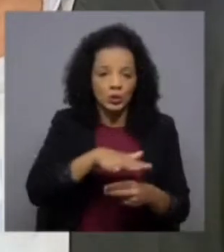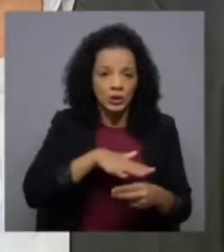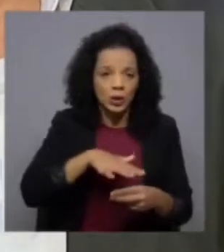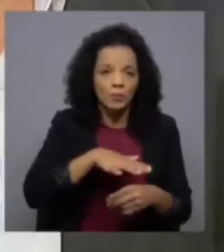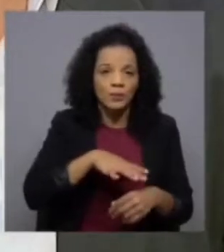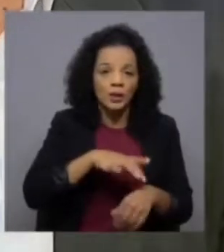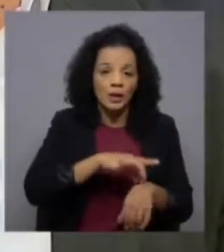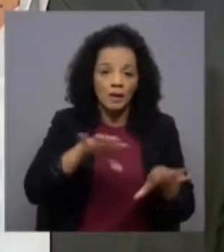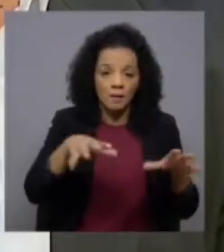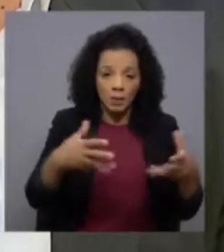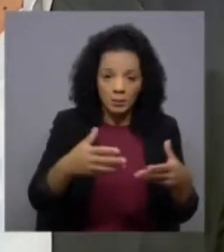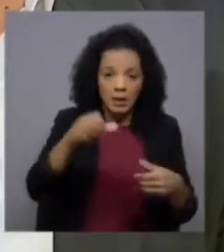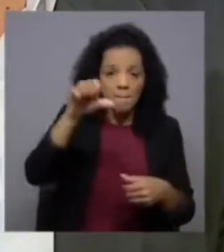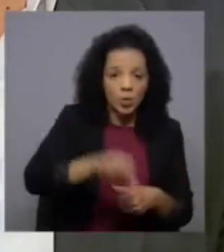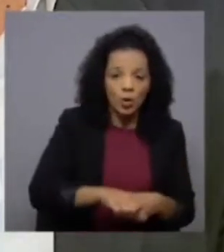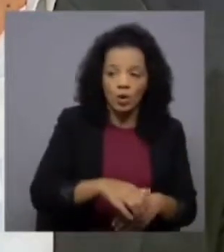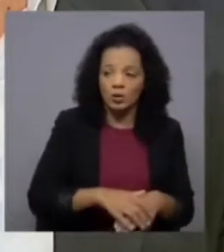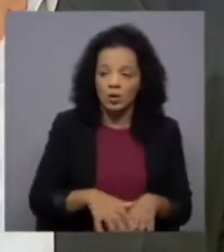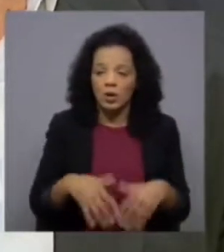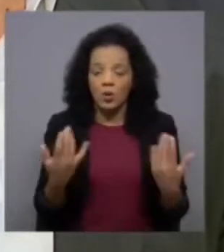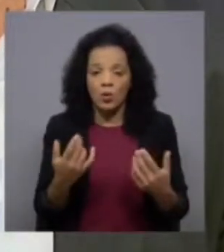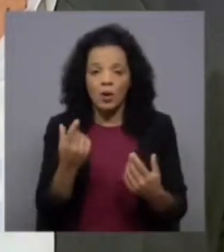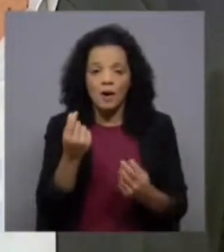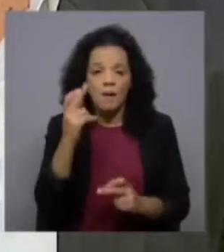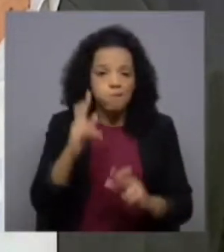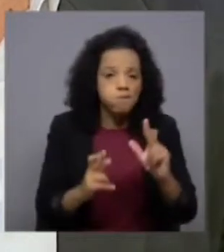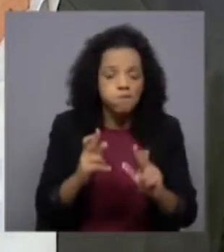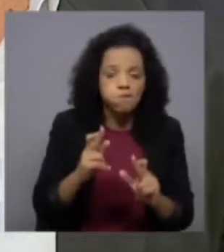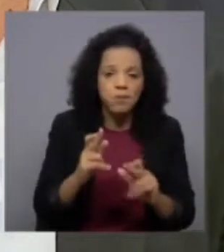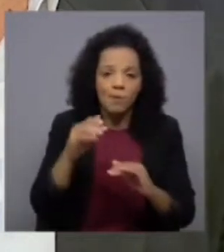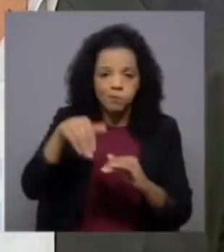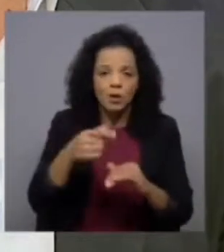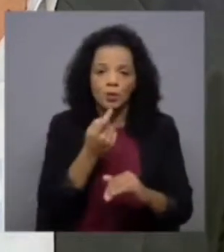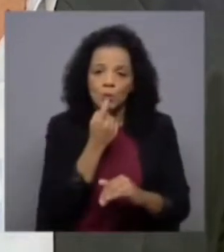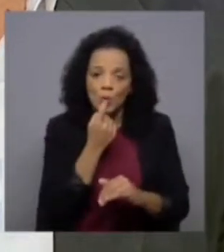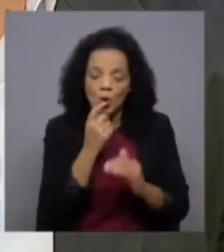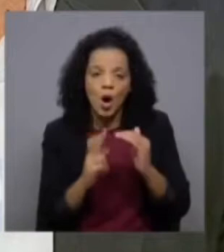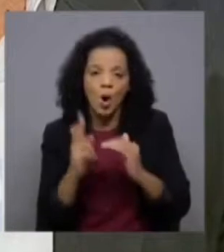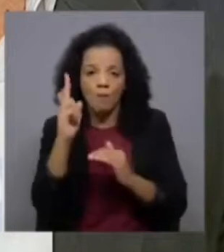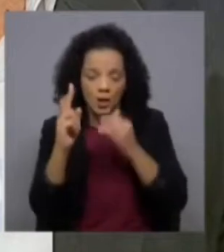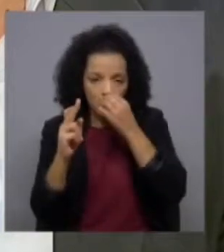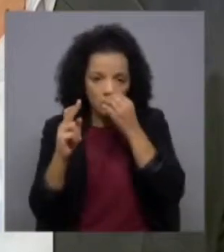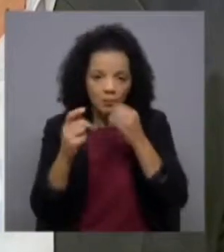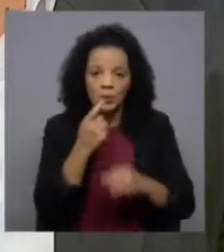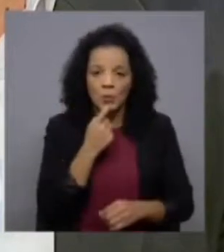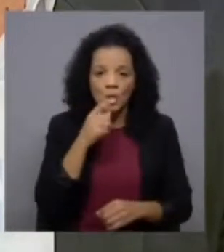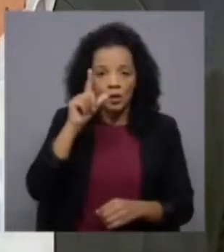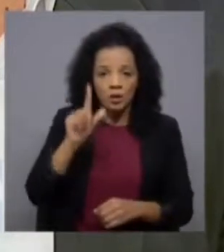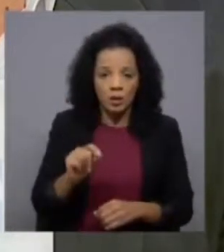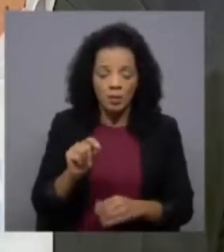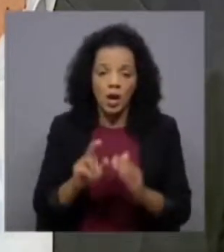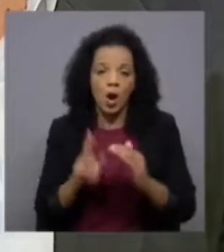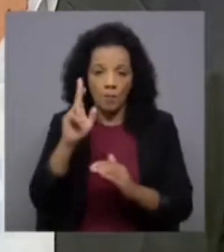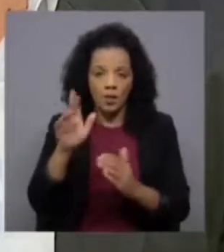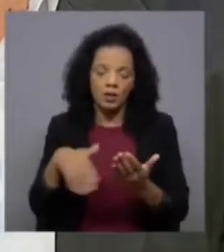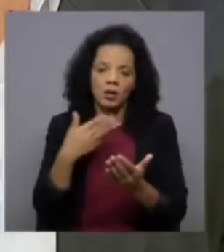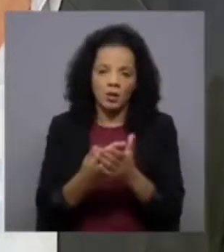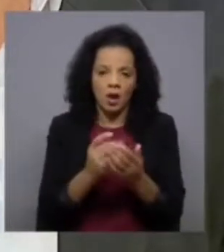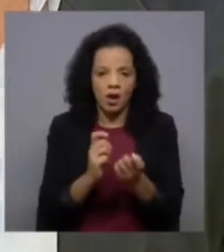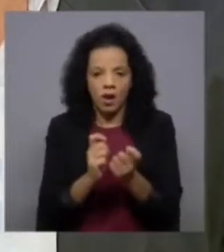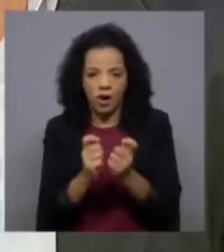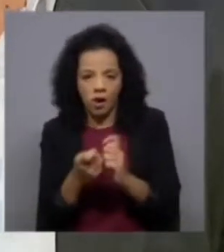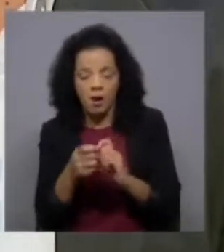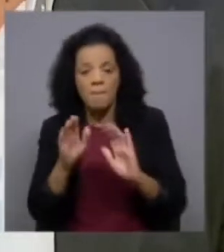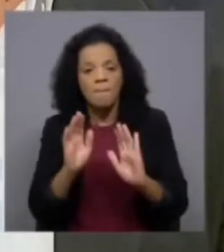piorava, numa situação em que a inflação não abranda e as taxas de juros aumentam e os juros da dívida pública aumentam também, tudo isto tem de ser ajustado.